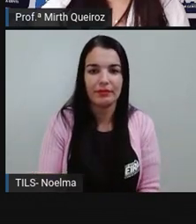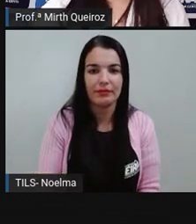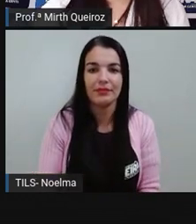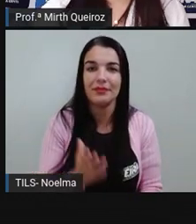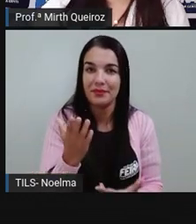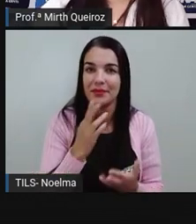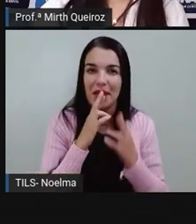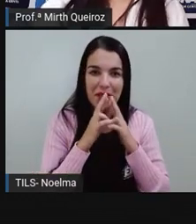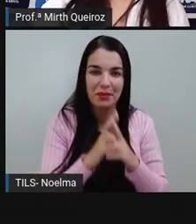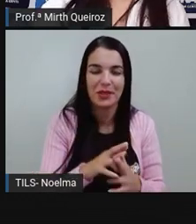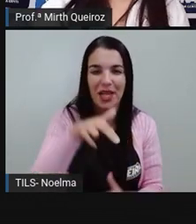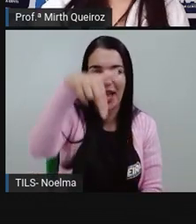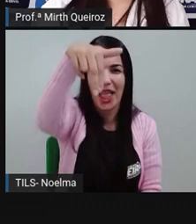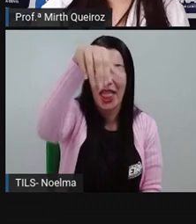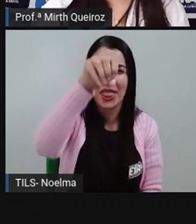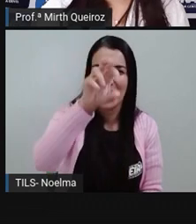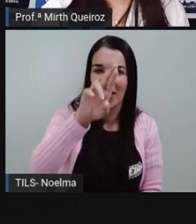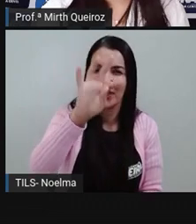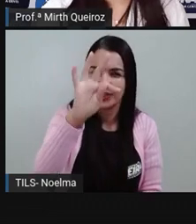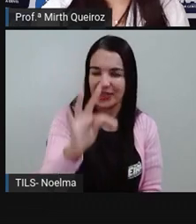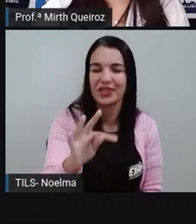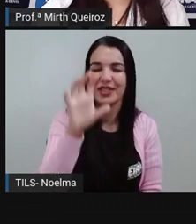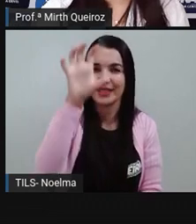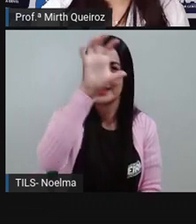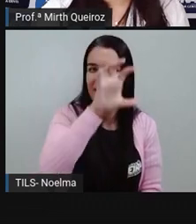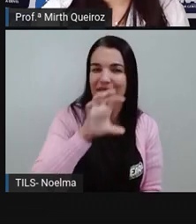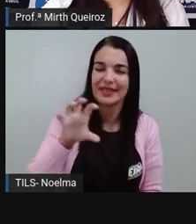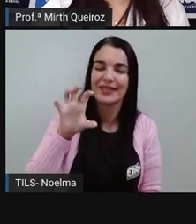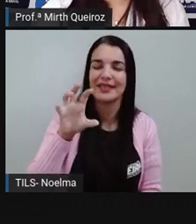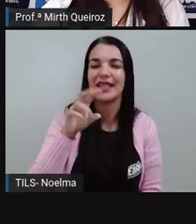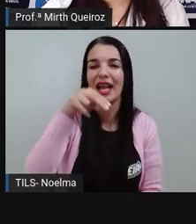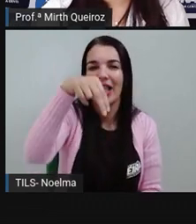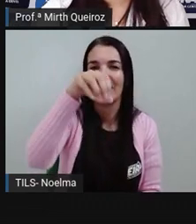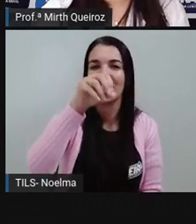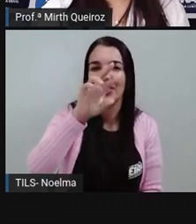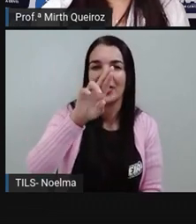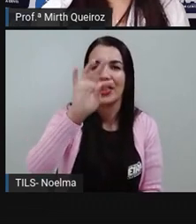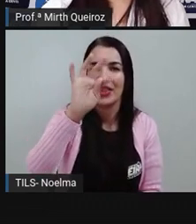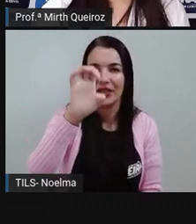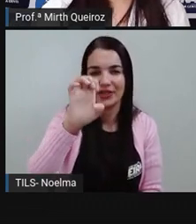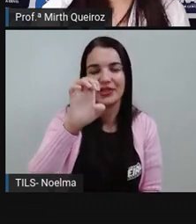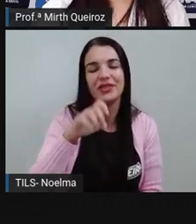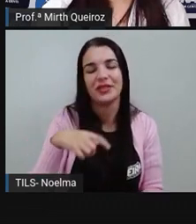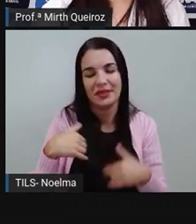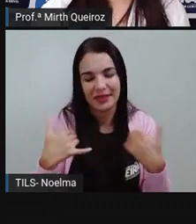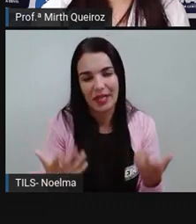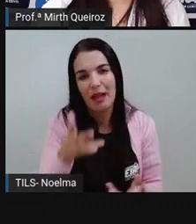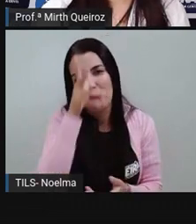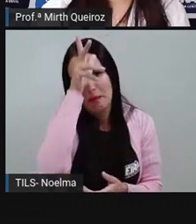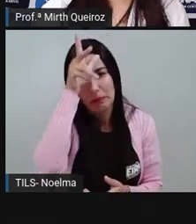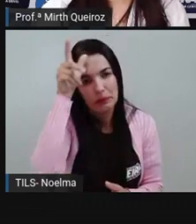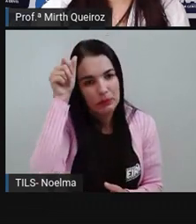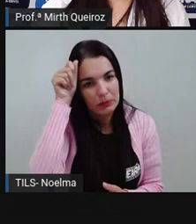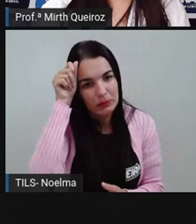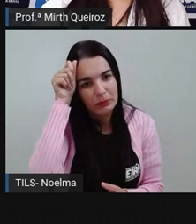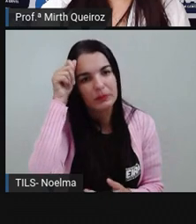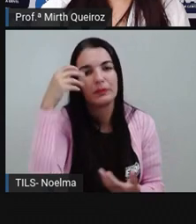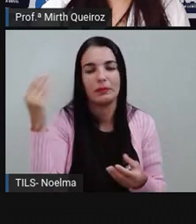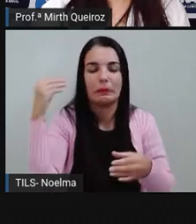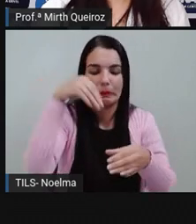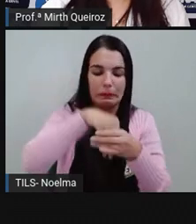Seria a região Norte, a região Norte, isso mesmo. Manaus que faz parte de quem?